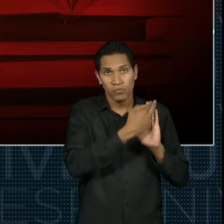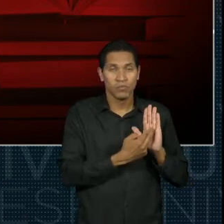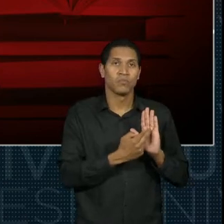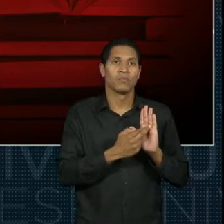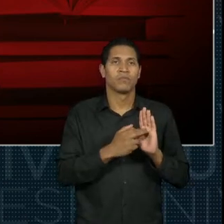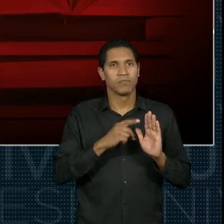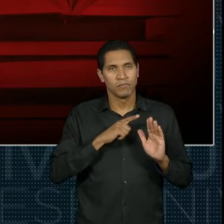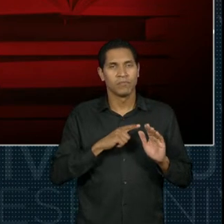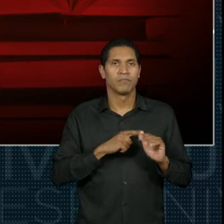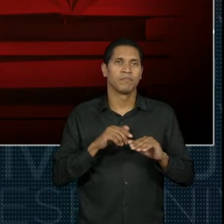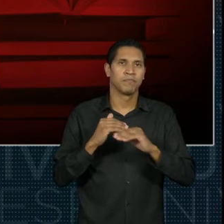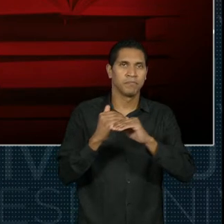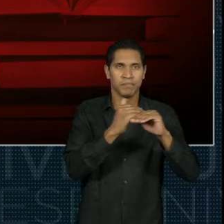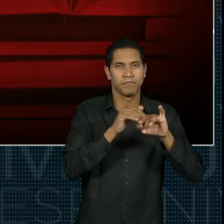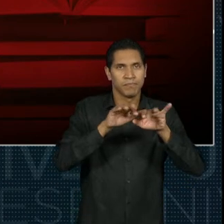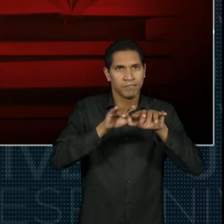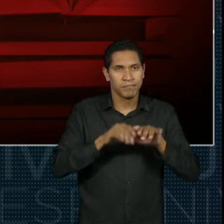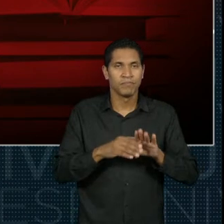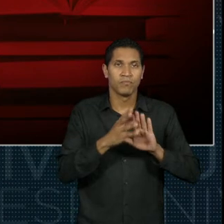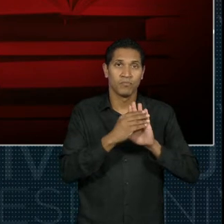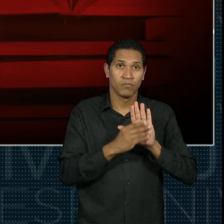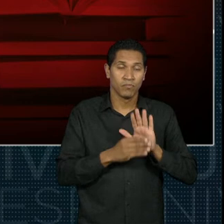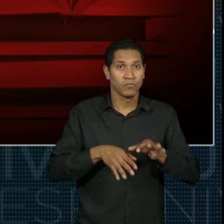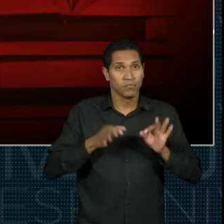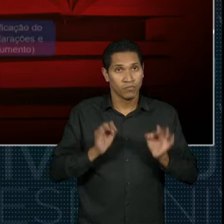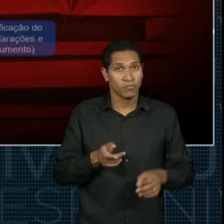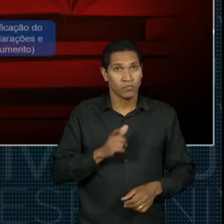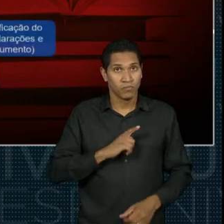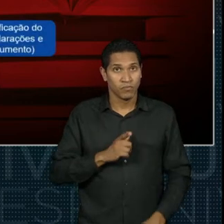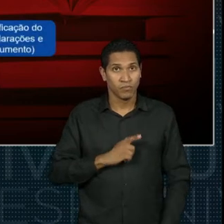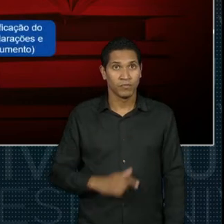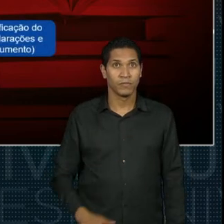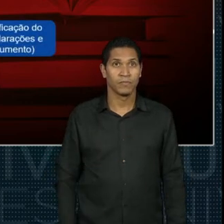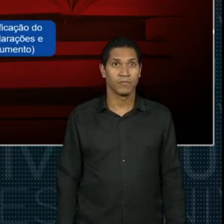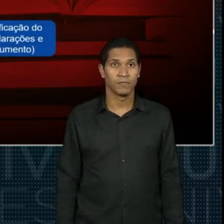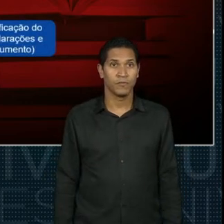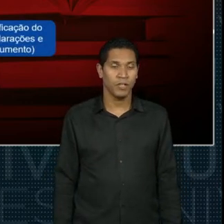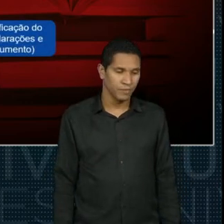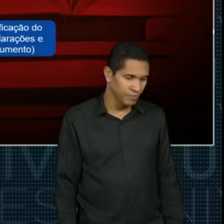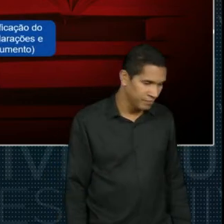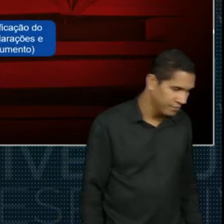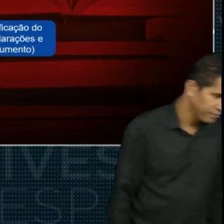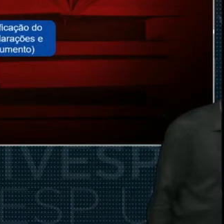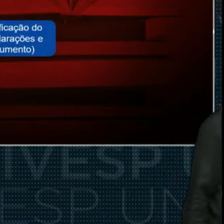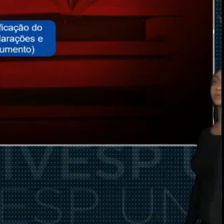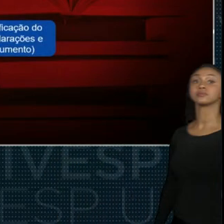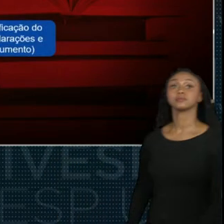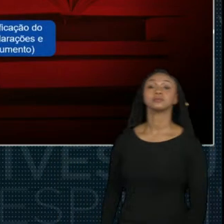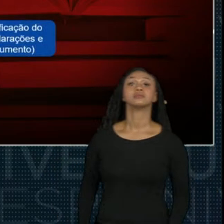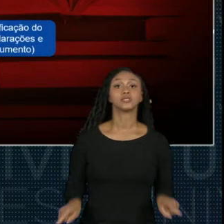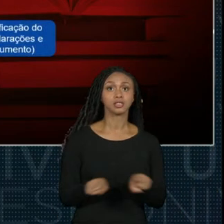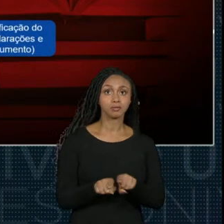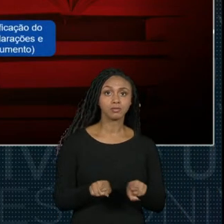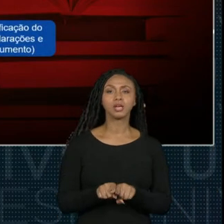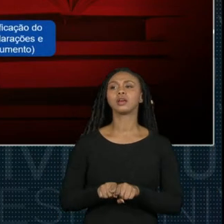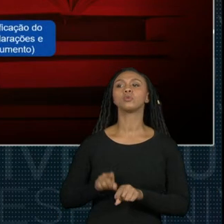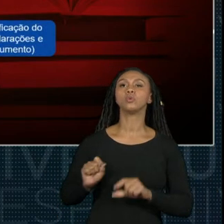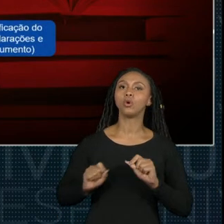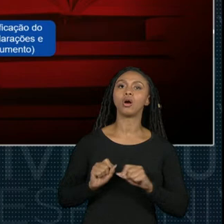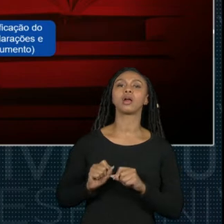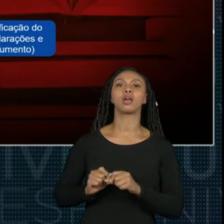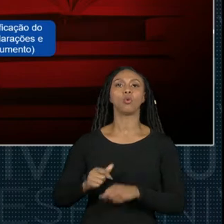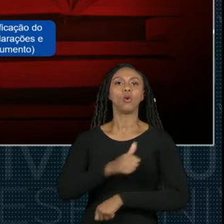padrão e o conteúdo exigido. Por fim, o aluno vai criar um único PDF com a